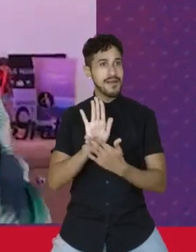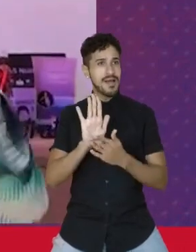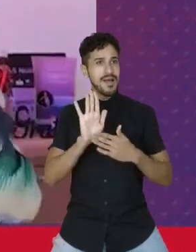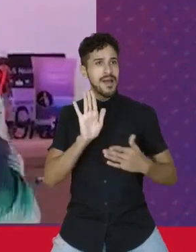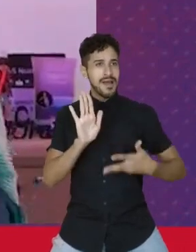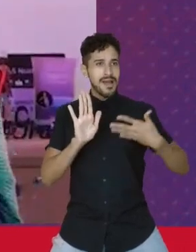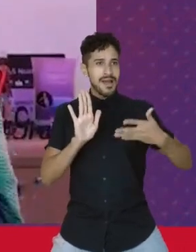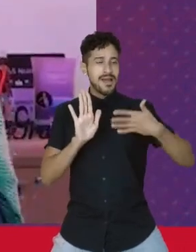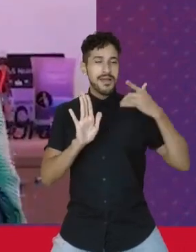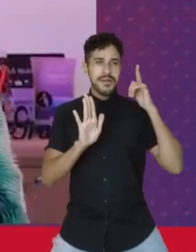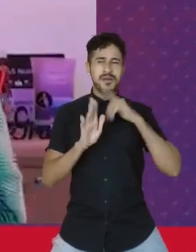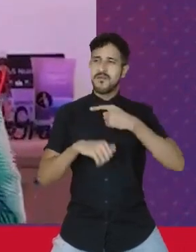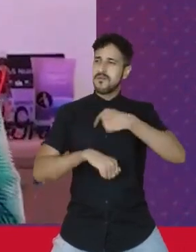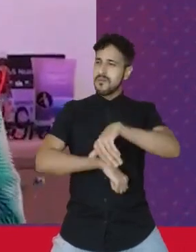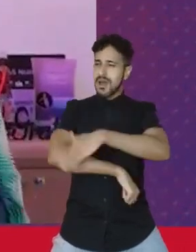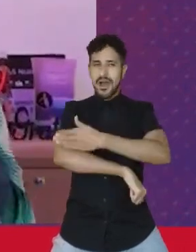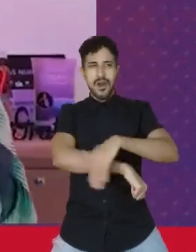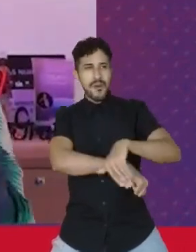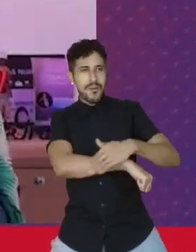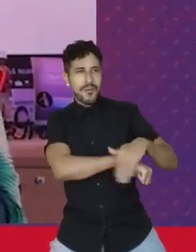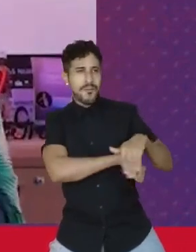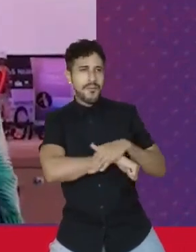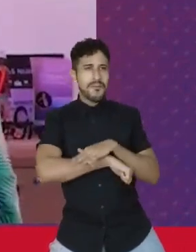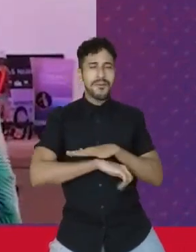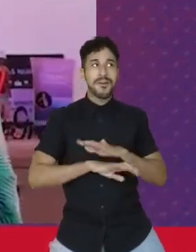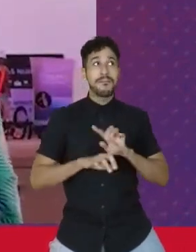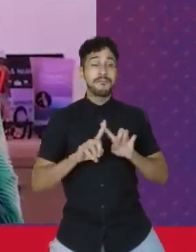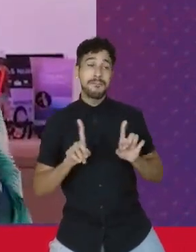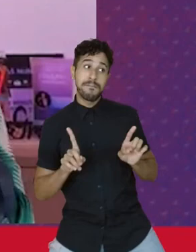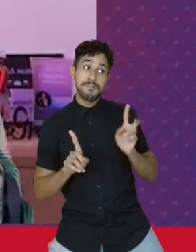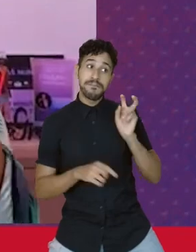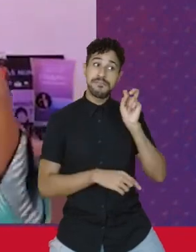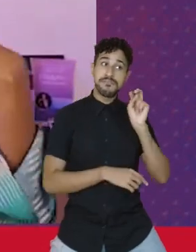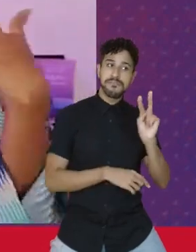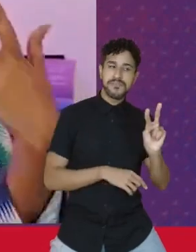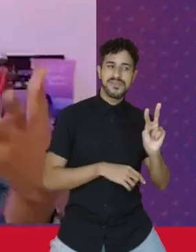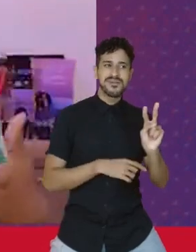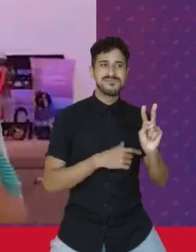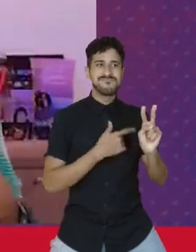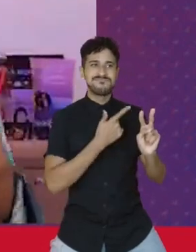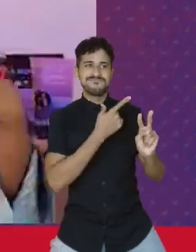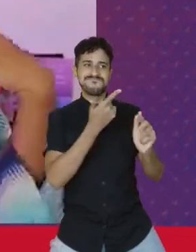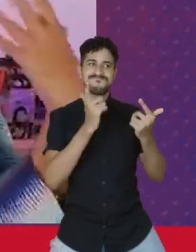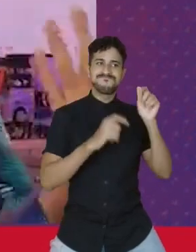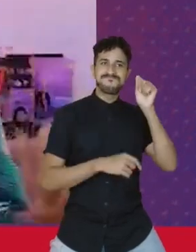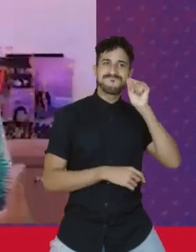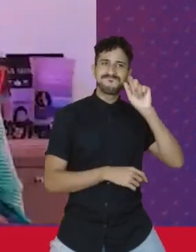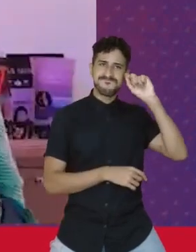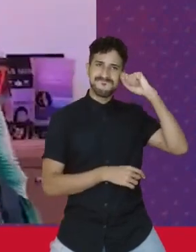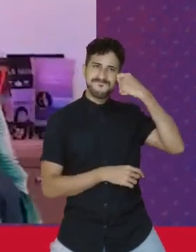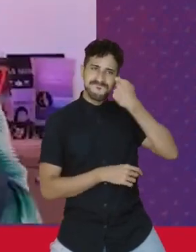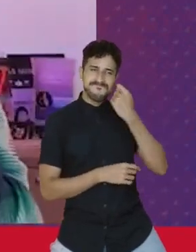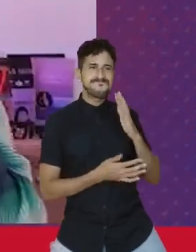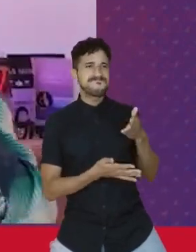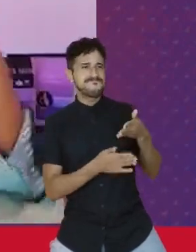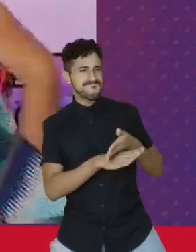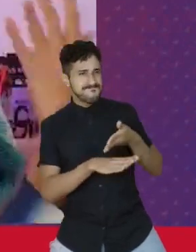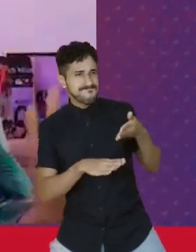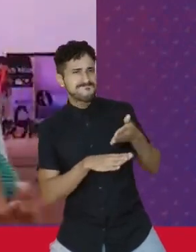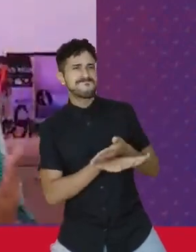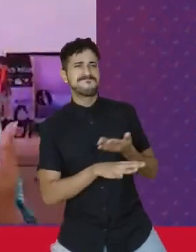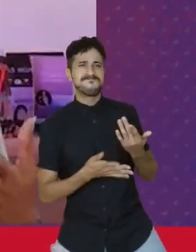motiva. Quando eu estou nas ruas, mas quando eu vejo que outras mulheres negras estão ocupando